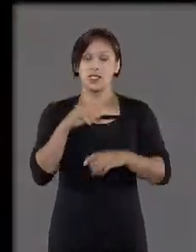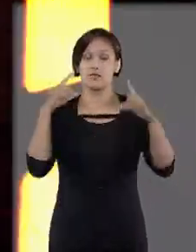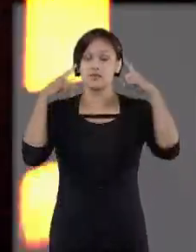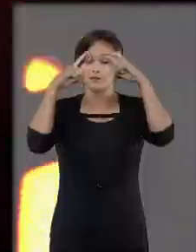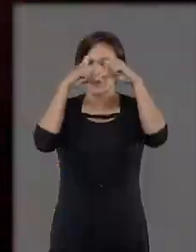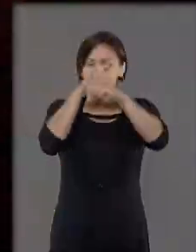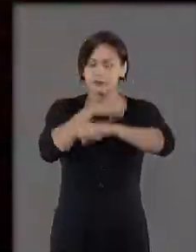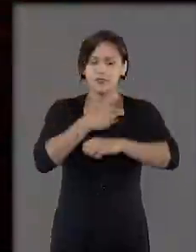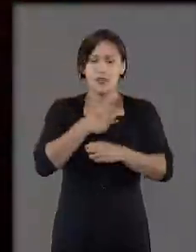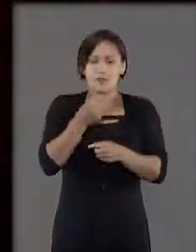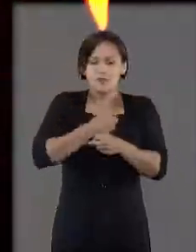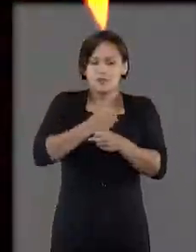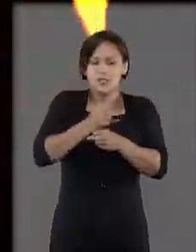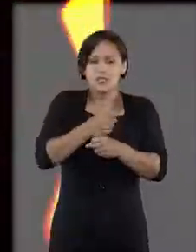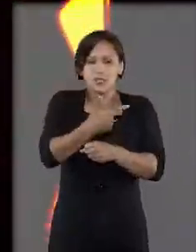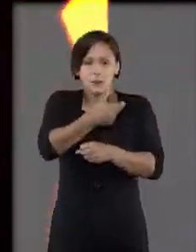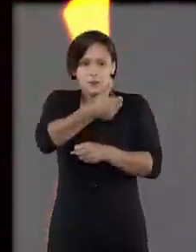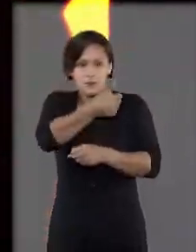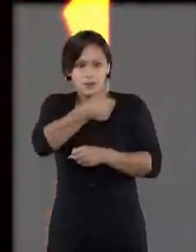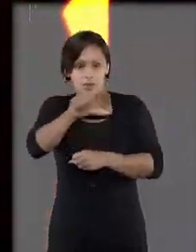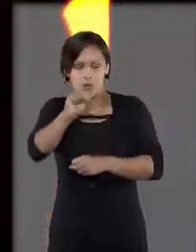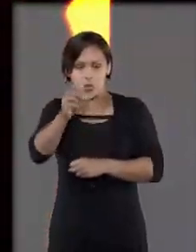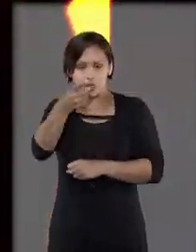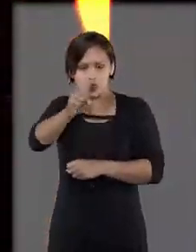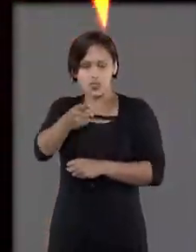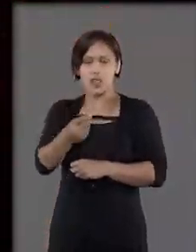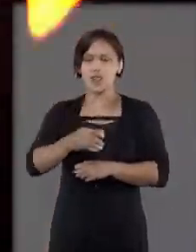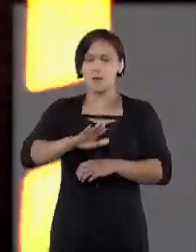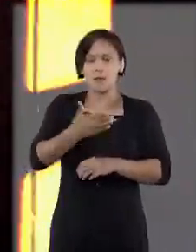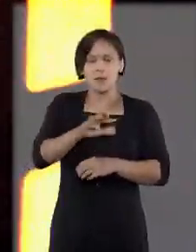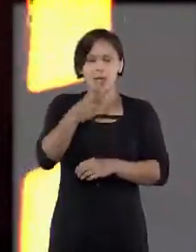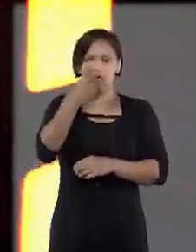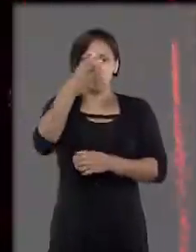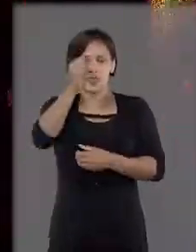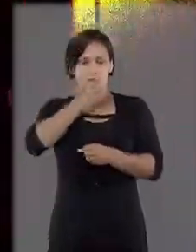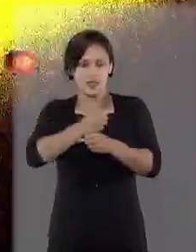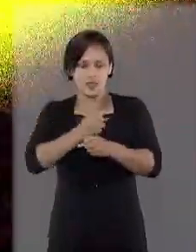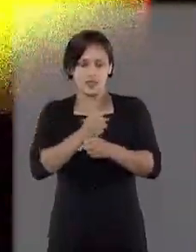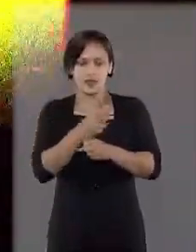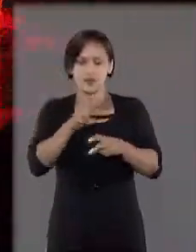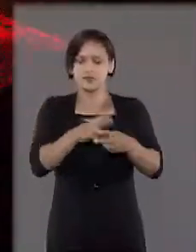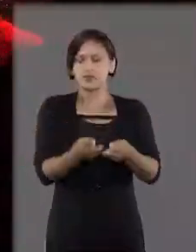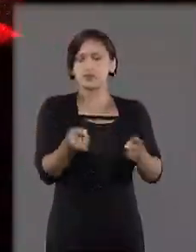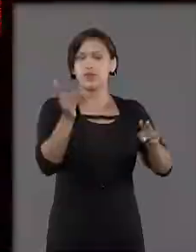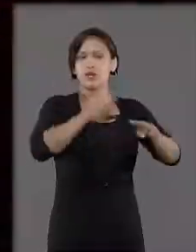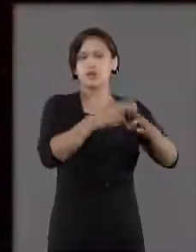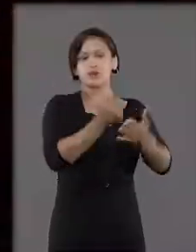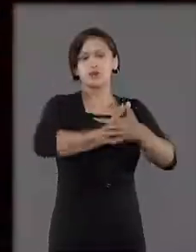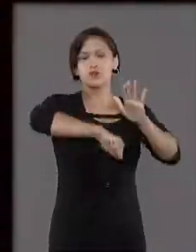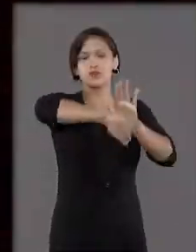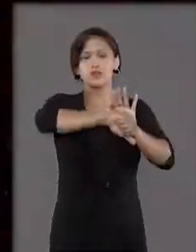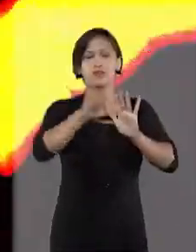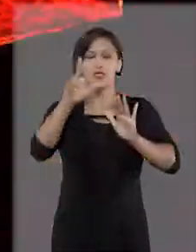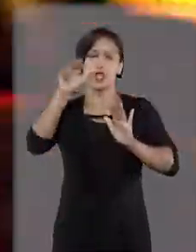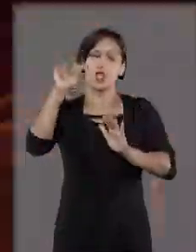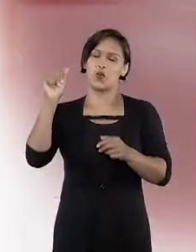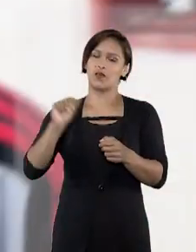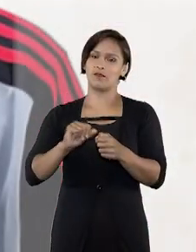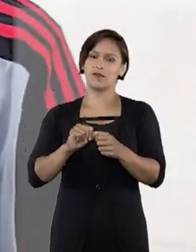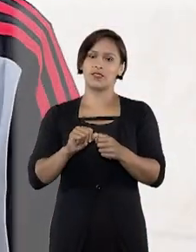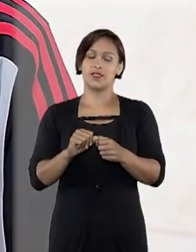Ele passou mais de mil dias, ou seja, quase três anos, pagando por um crime que não cometeu.